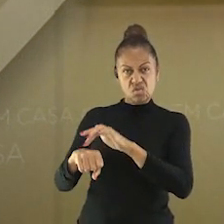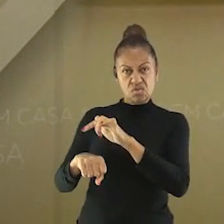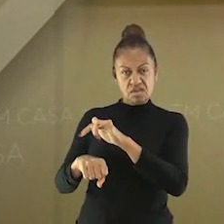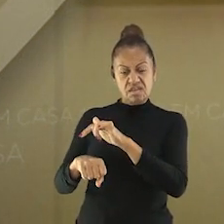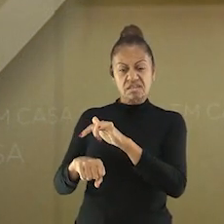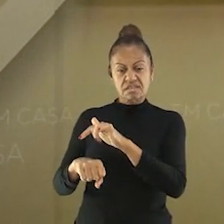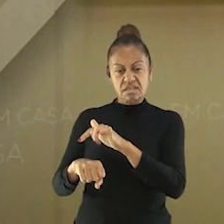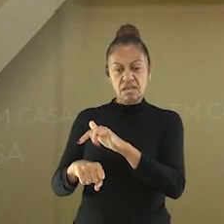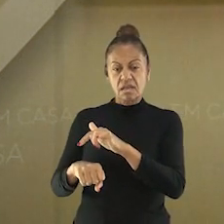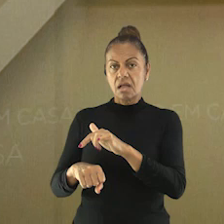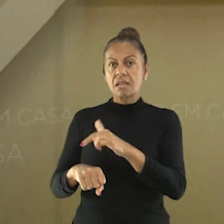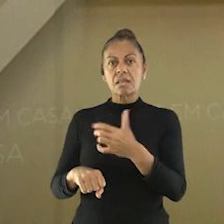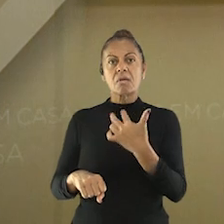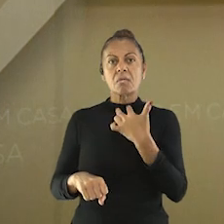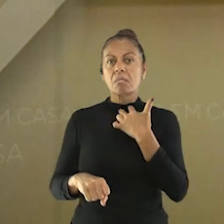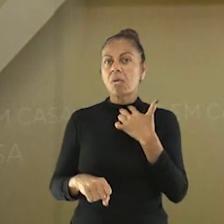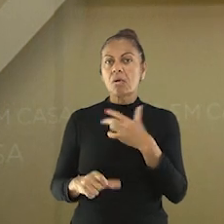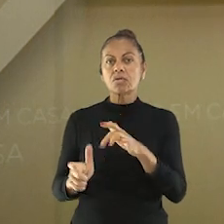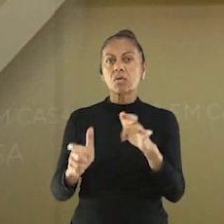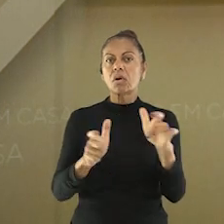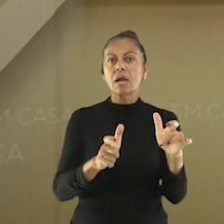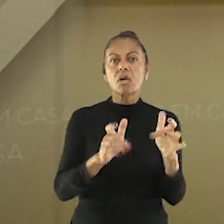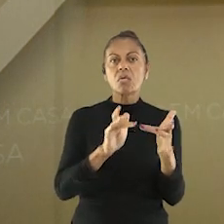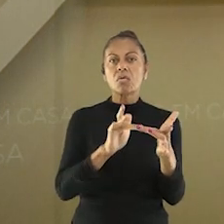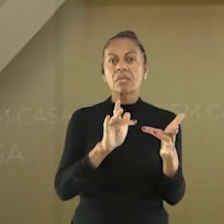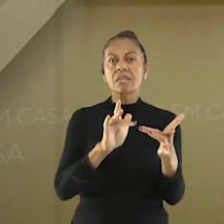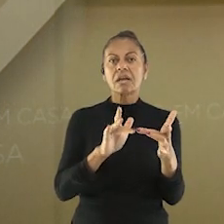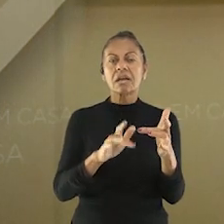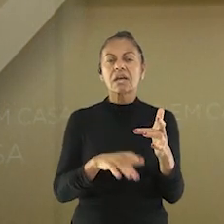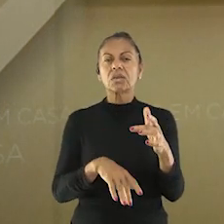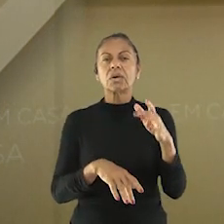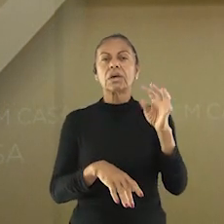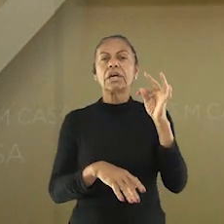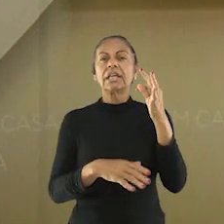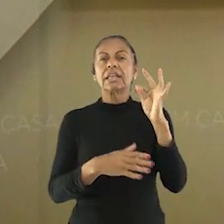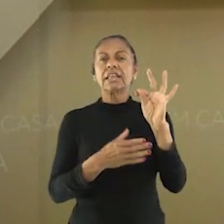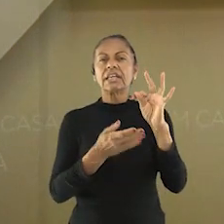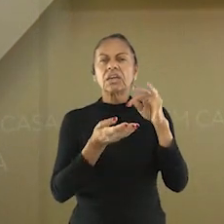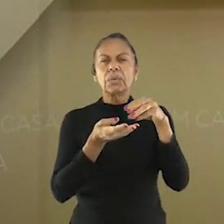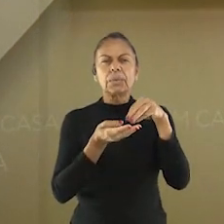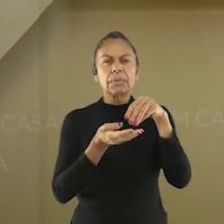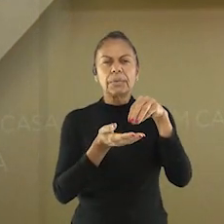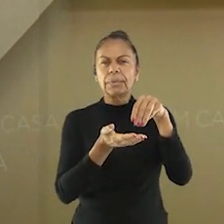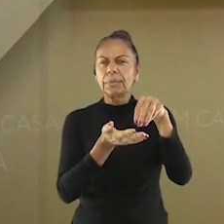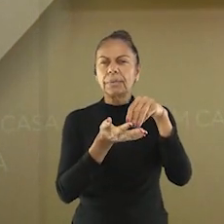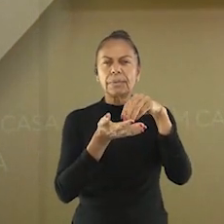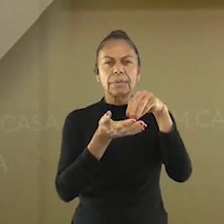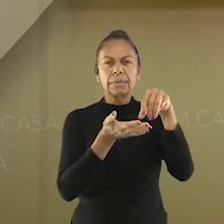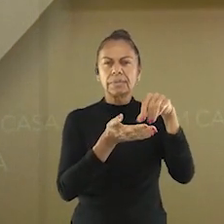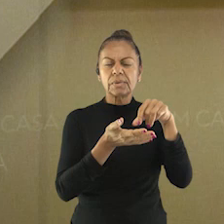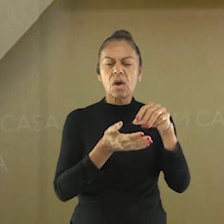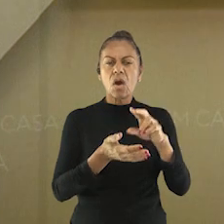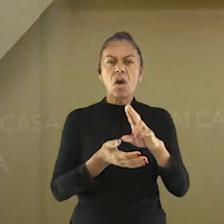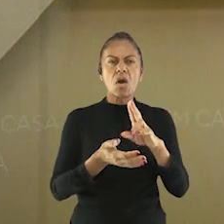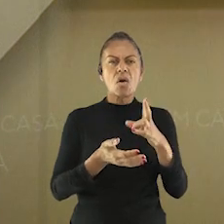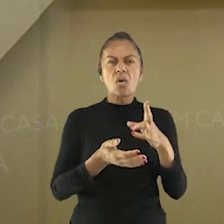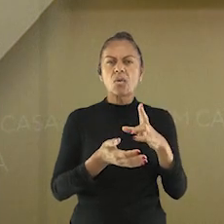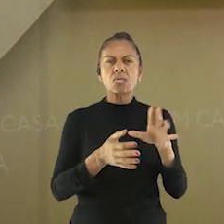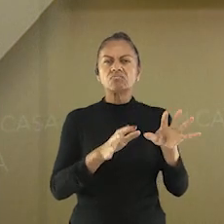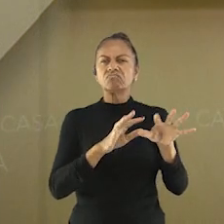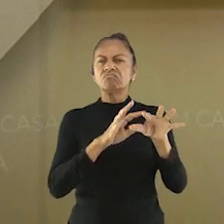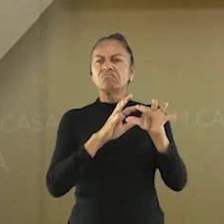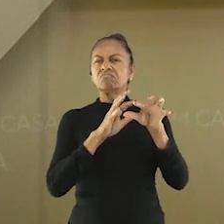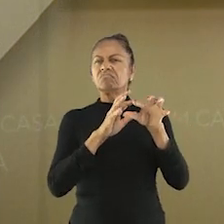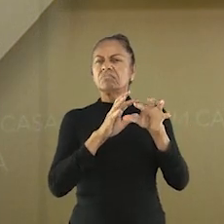pode preparar os alimentos dele em um local que teve contato com o trigo, por exemplo. Qualquer mínimo contato, mesmo com talheres,